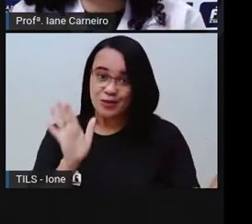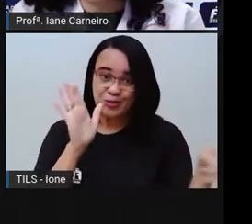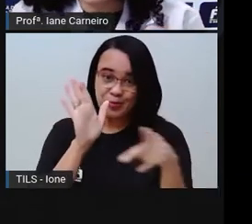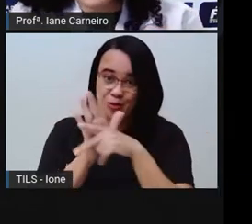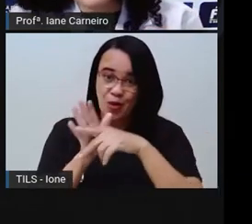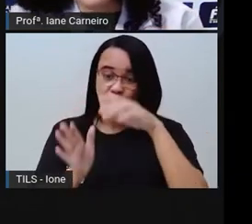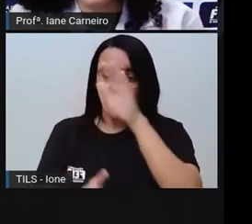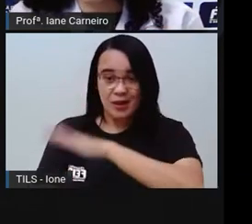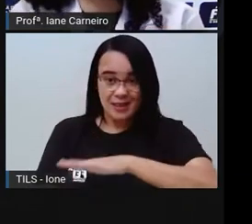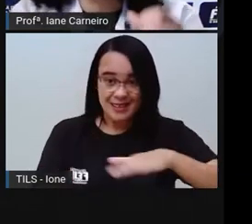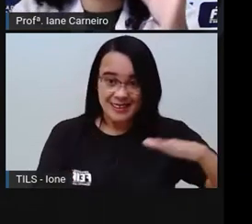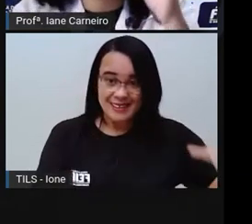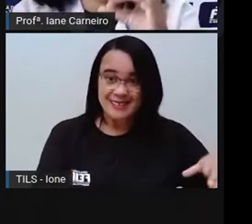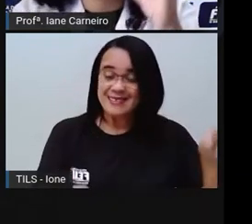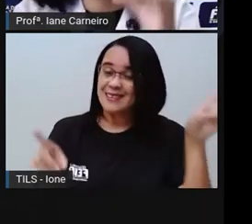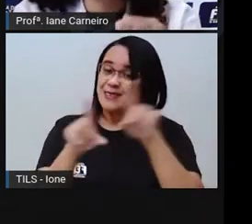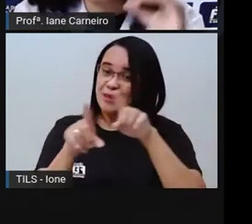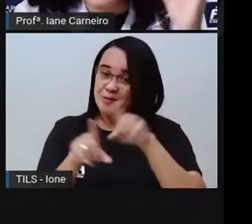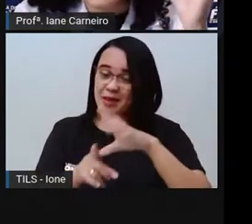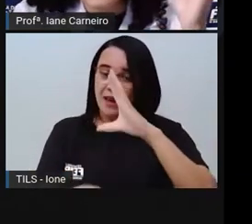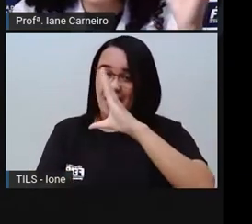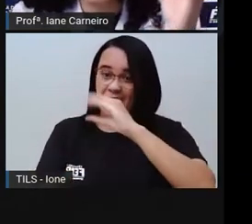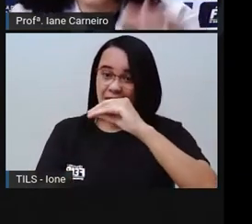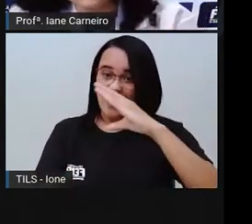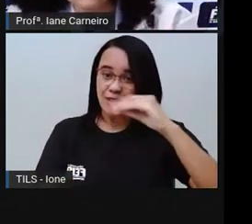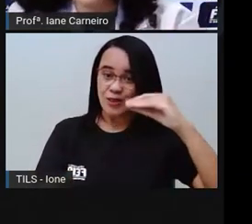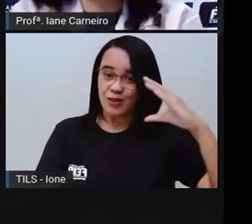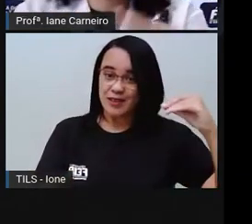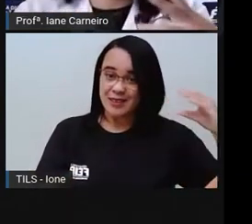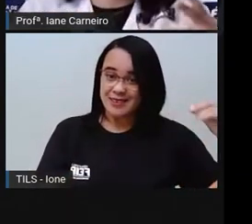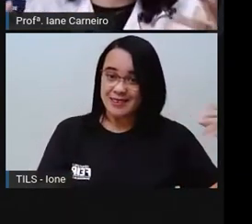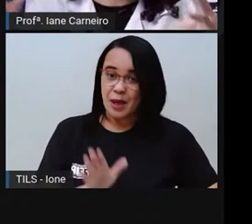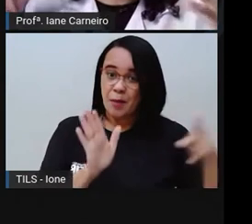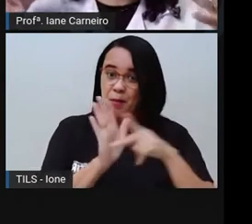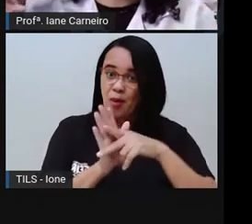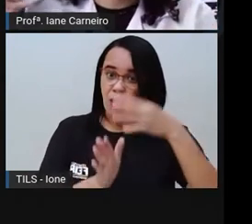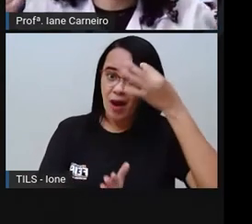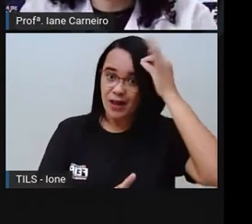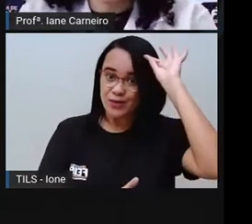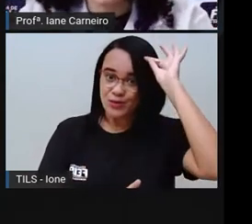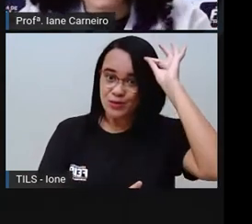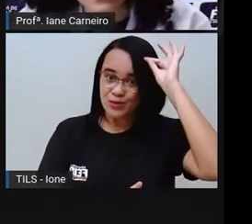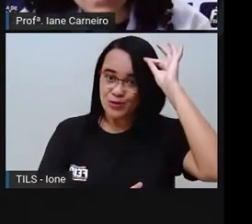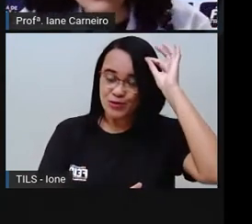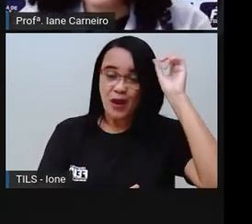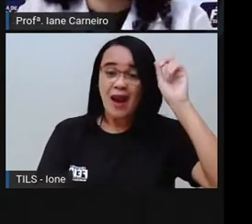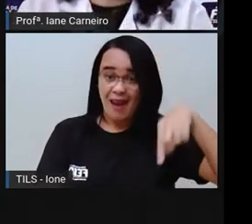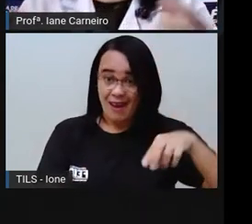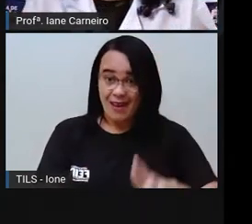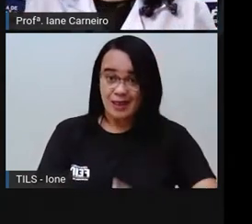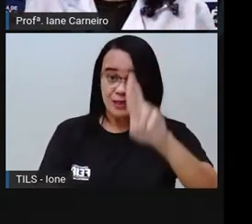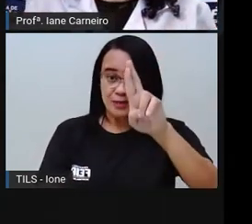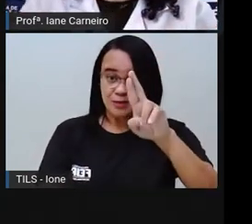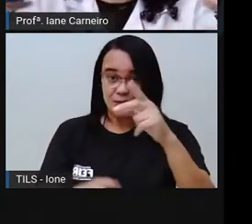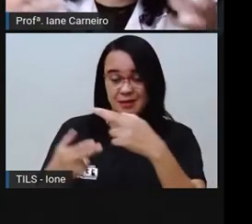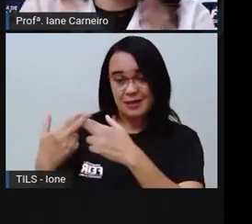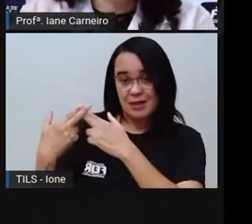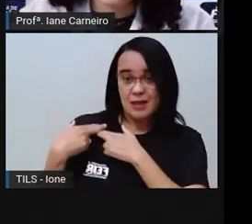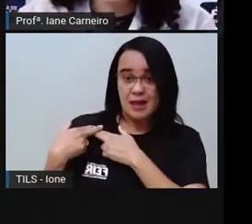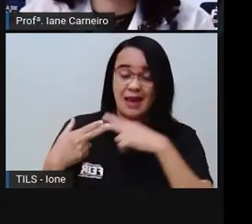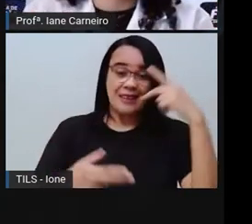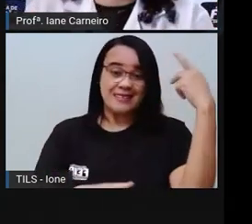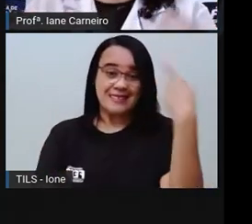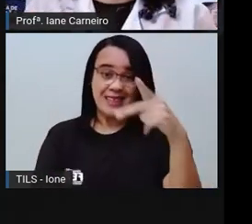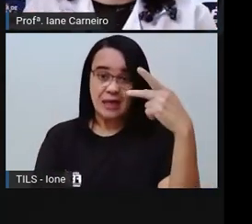adolescentes da casa. Então, é função dos adultos. Os adultos têm a obrigação de cuidar das